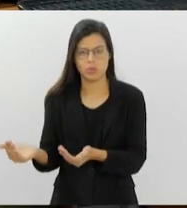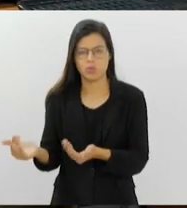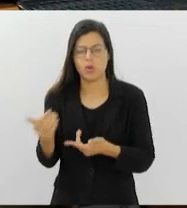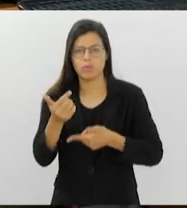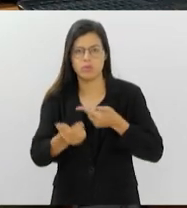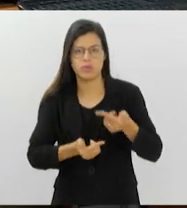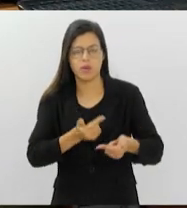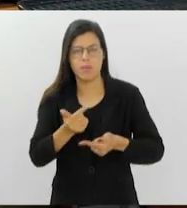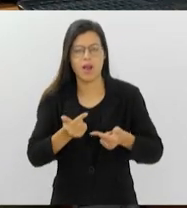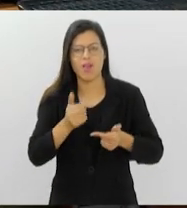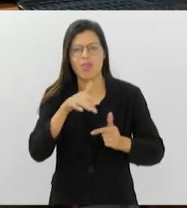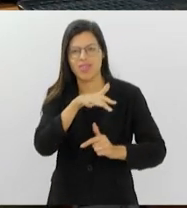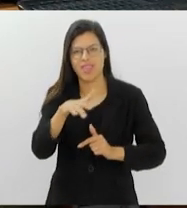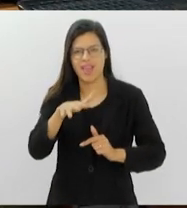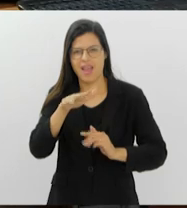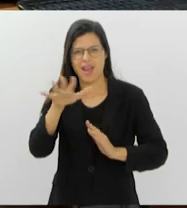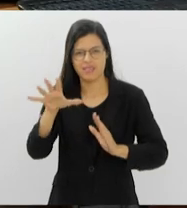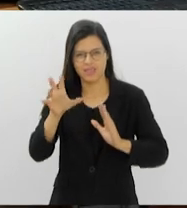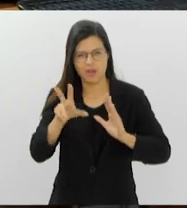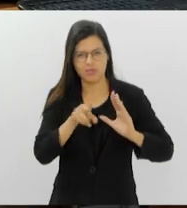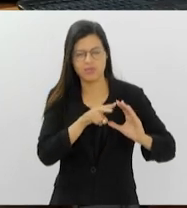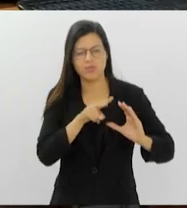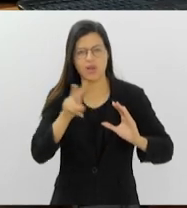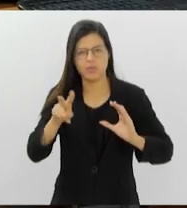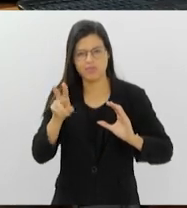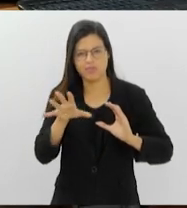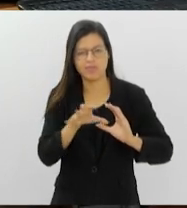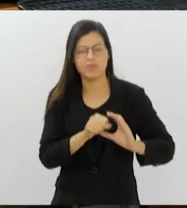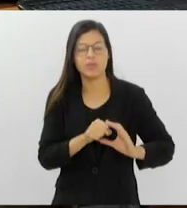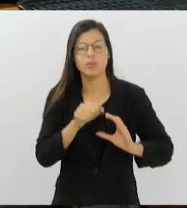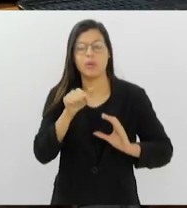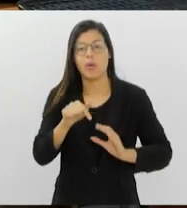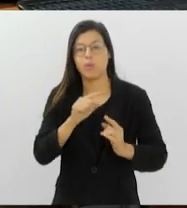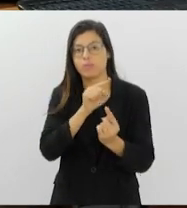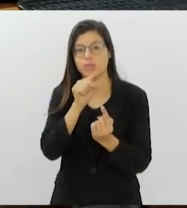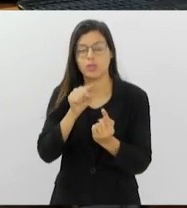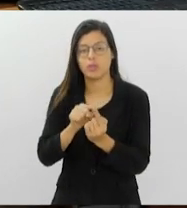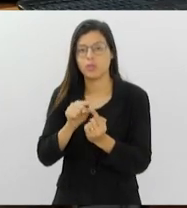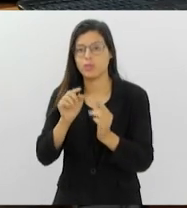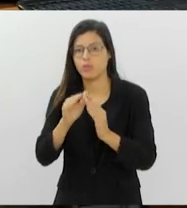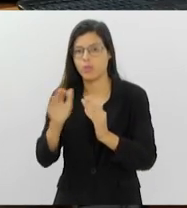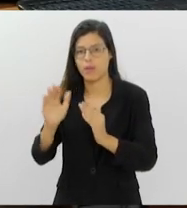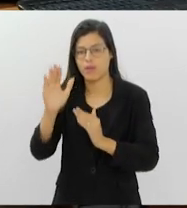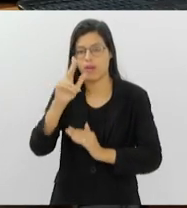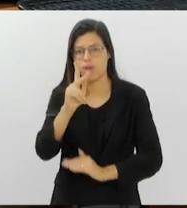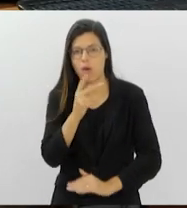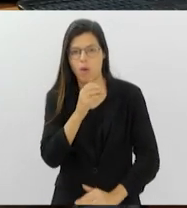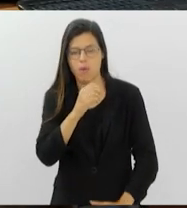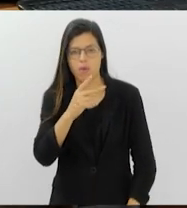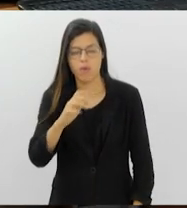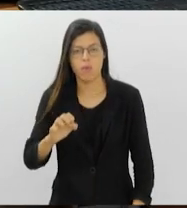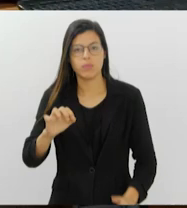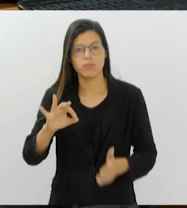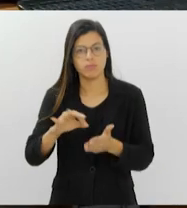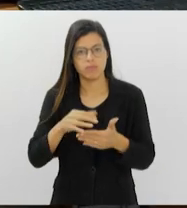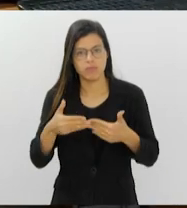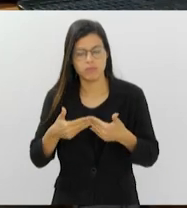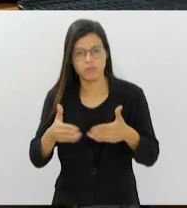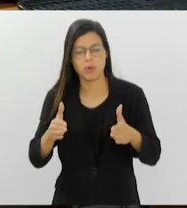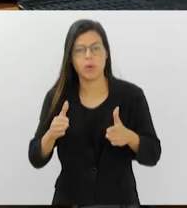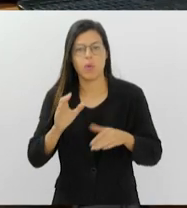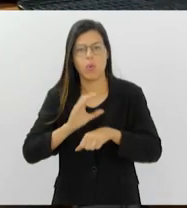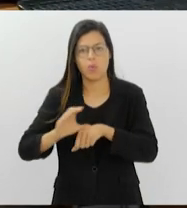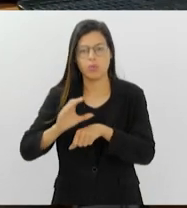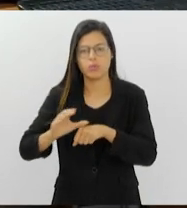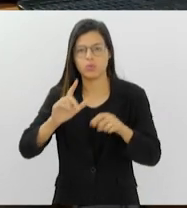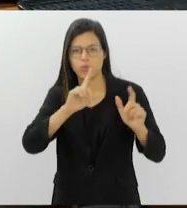audiovisual. Esse é o objetivo do projeto Favela Hope, que está com inscrições abertas para um curso gratuito de fotografia e vídeo